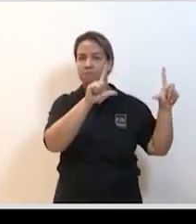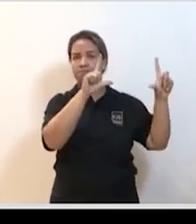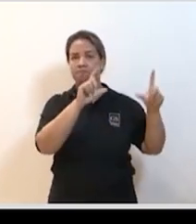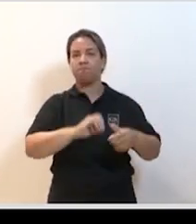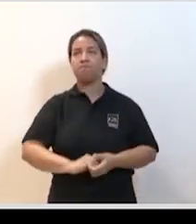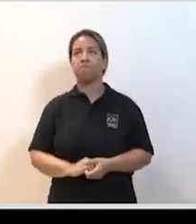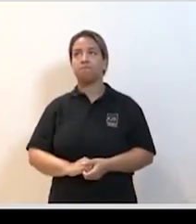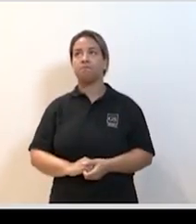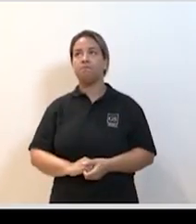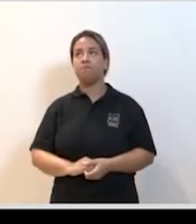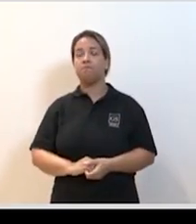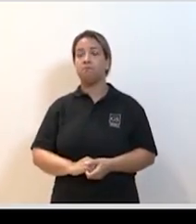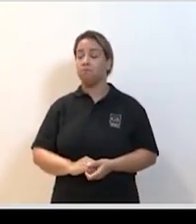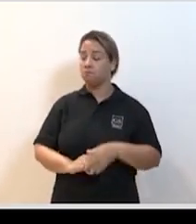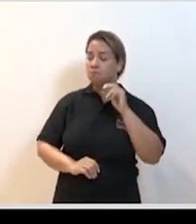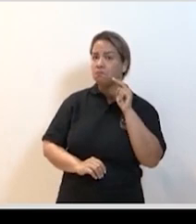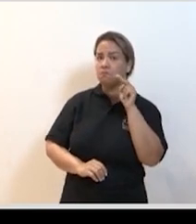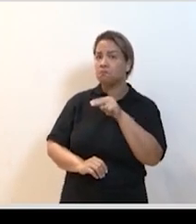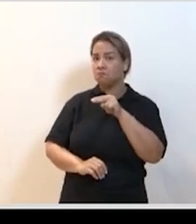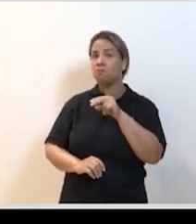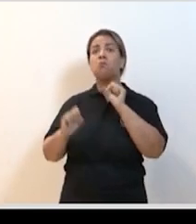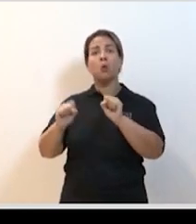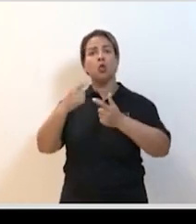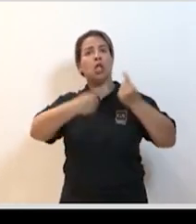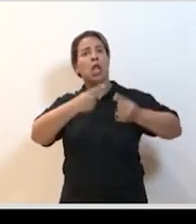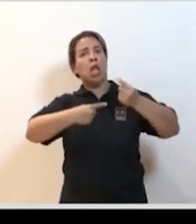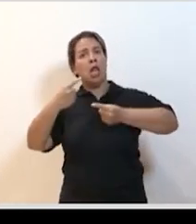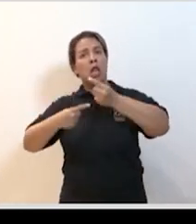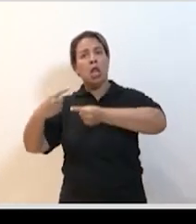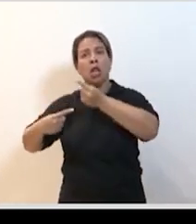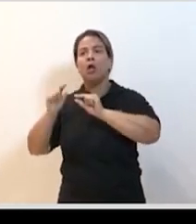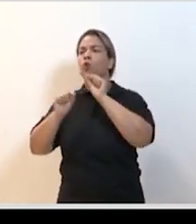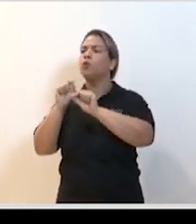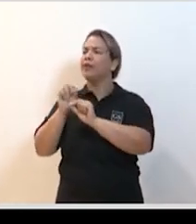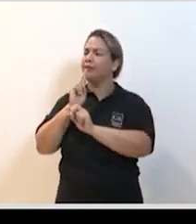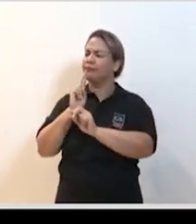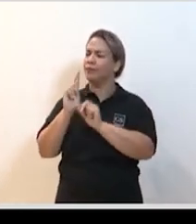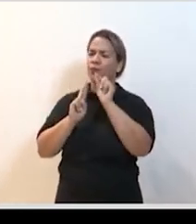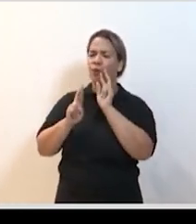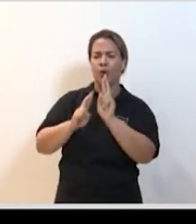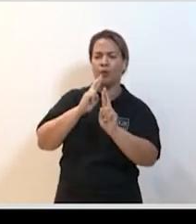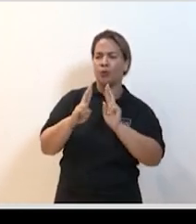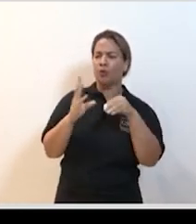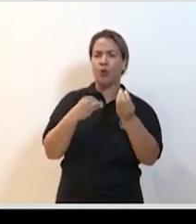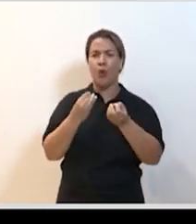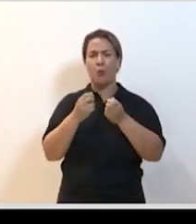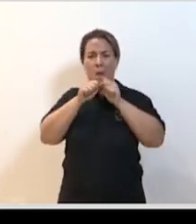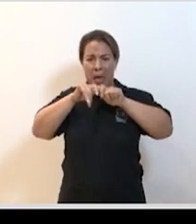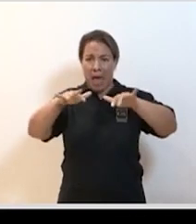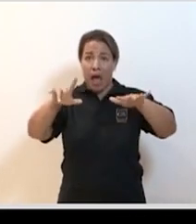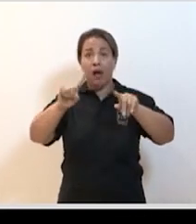E, graças também, pode-se discutir vários aspectos relacionados à resposta chinesa a essa epidemia, mas não dá para discutir